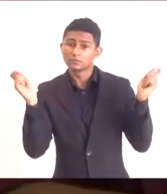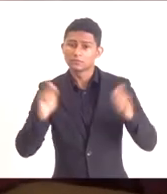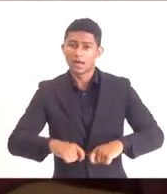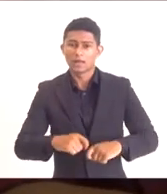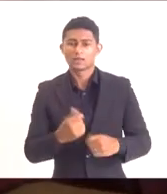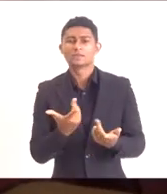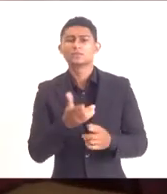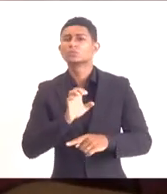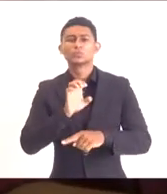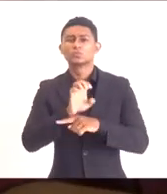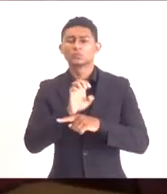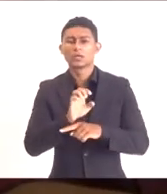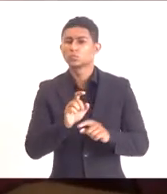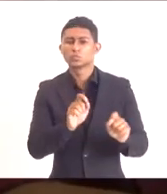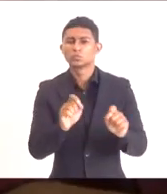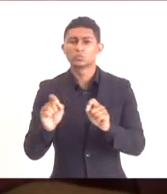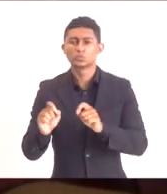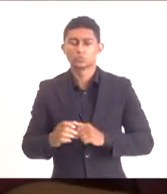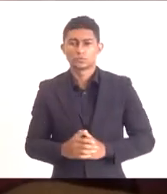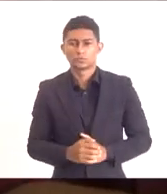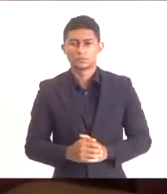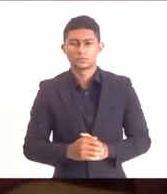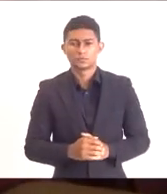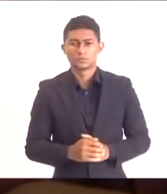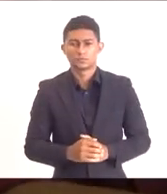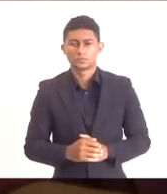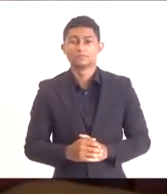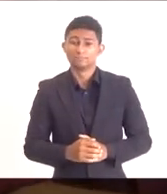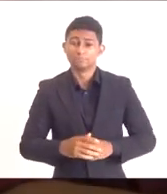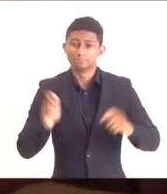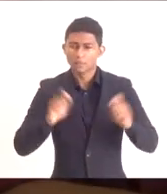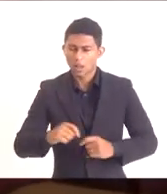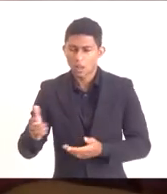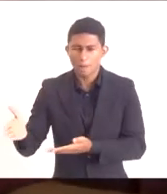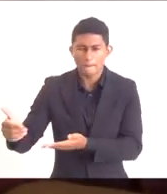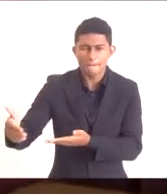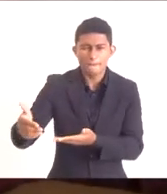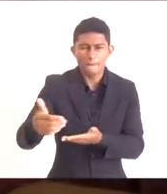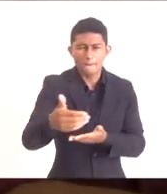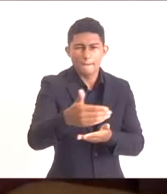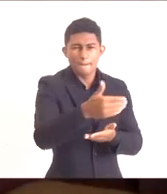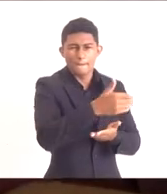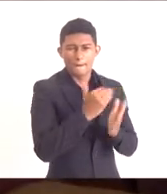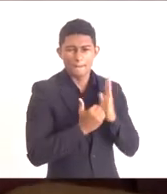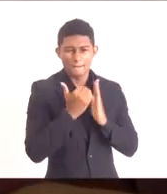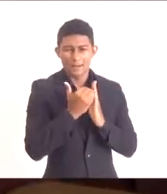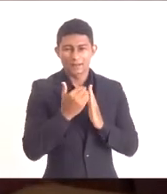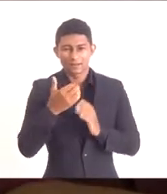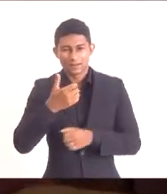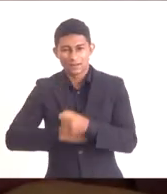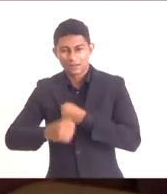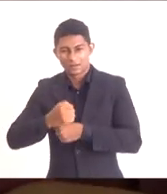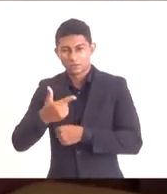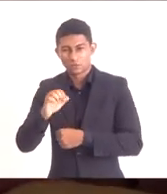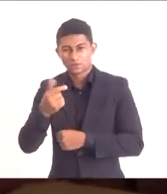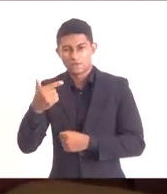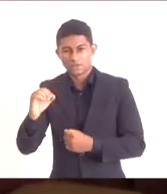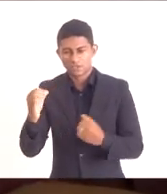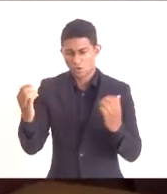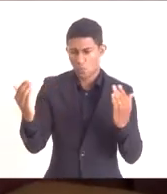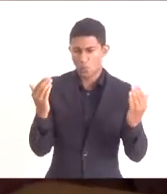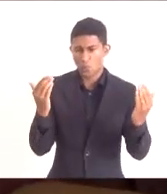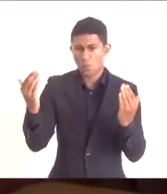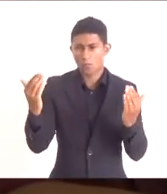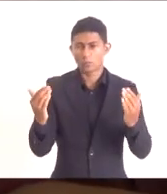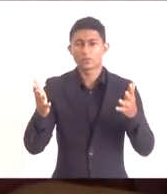tenha uma arrecadação significativa comparada com 2020. O Estado do Rio de Janeiro já arrecadou,